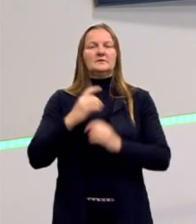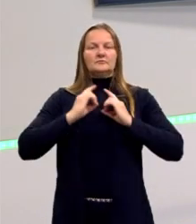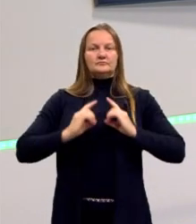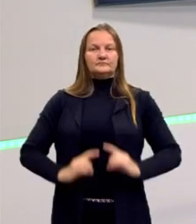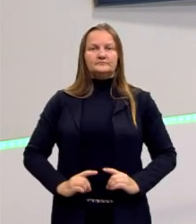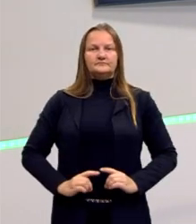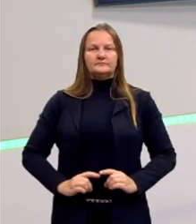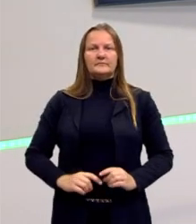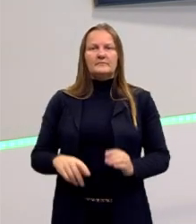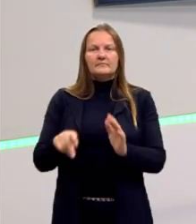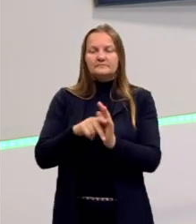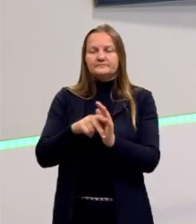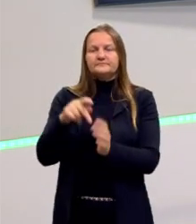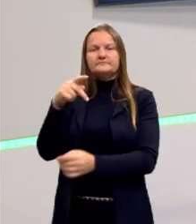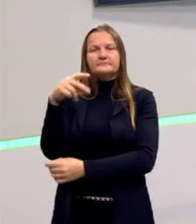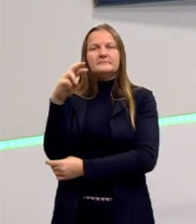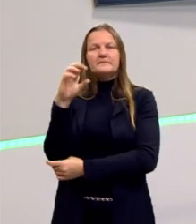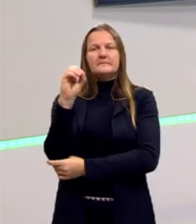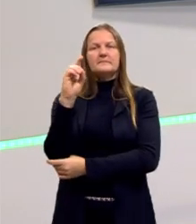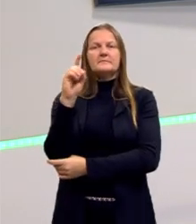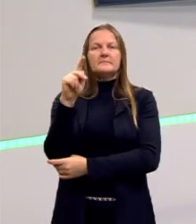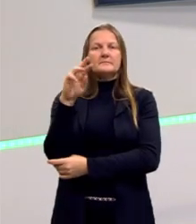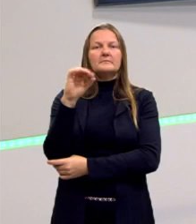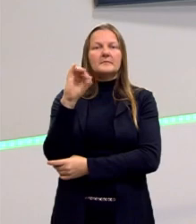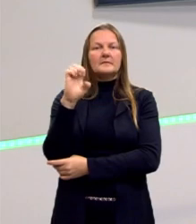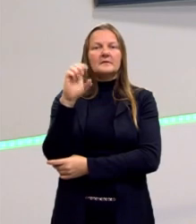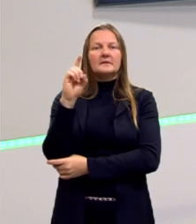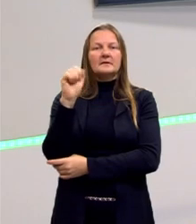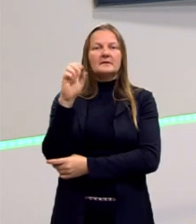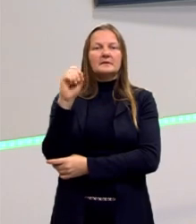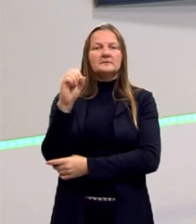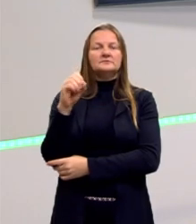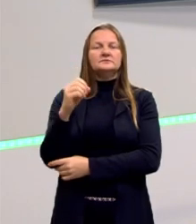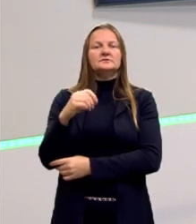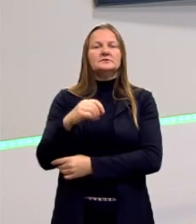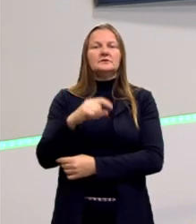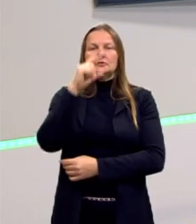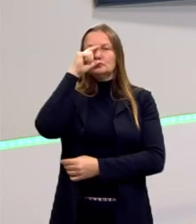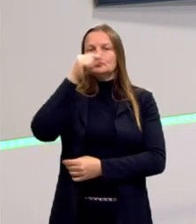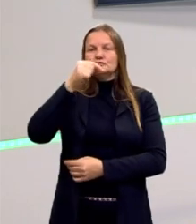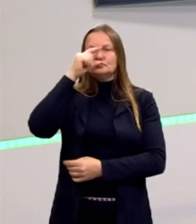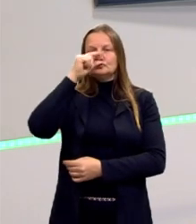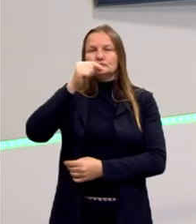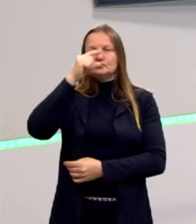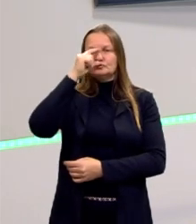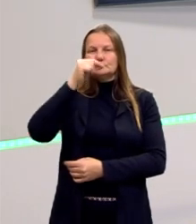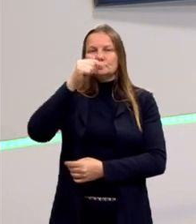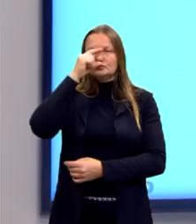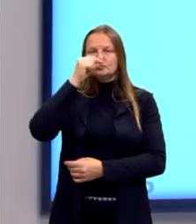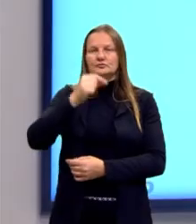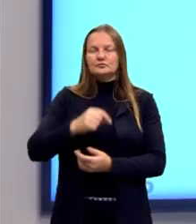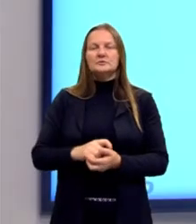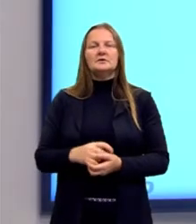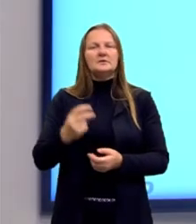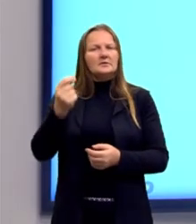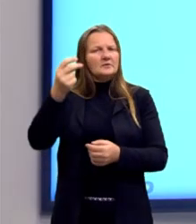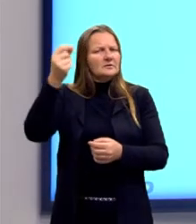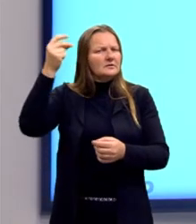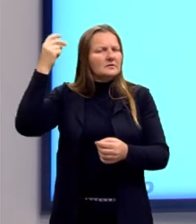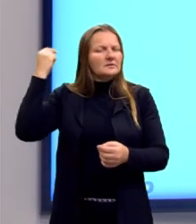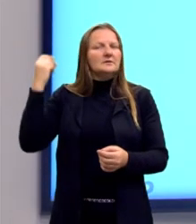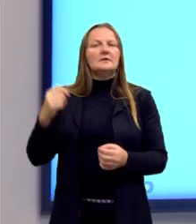O direito à propriedade aqui é bem proposta lá do Luke, né? Bem uma proposta burguesa baseada no